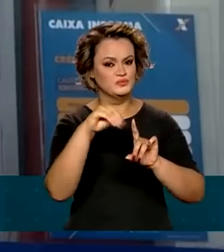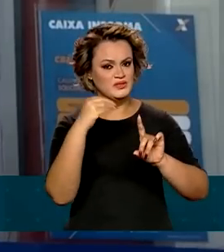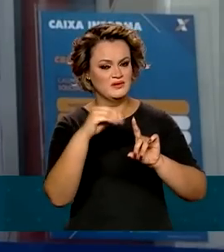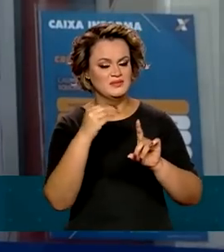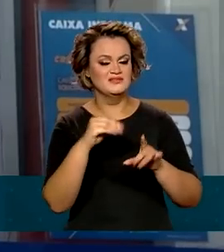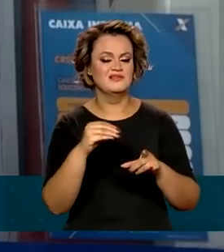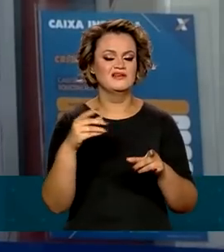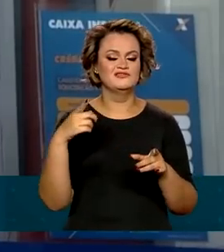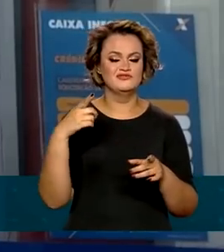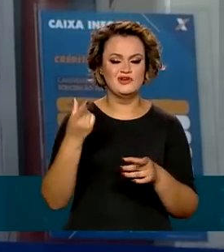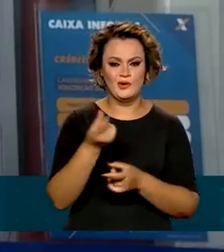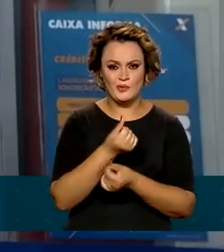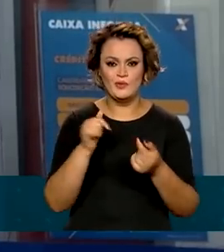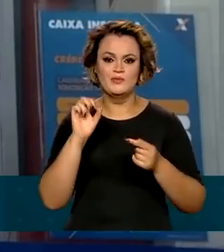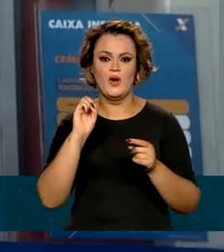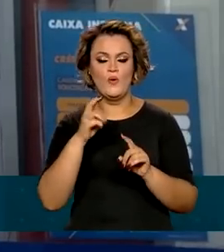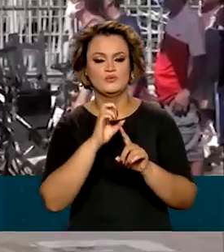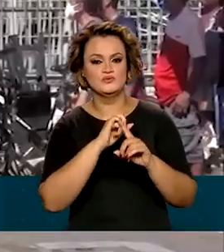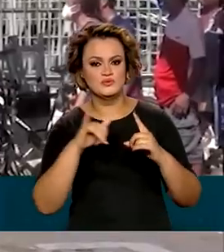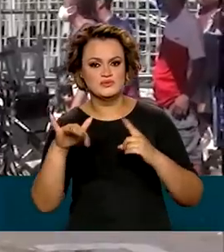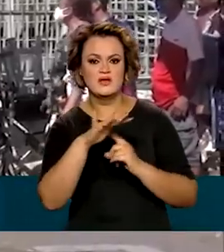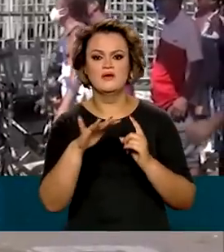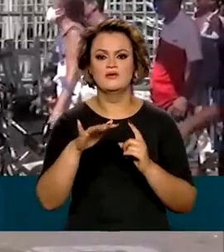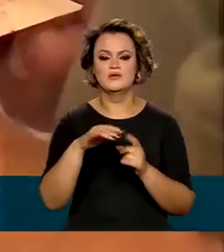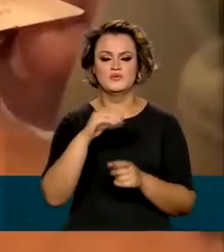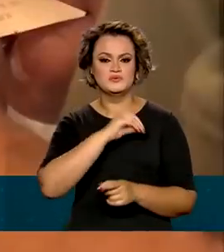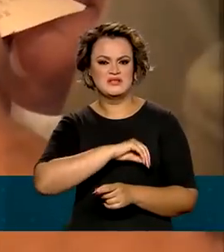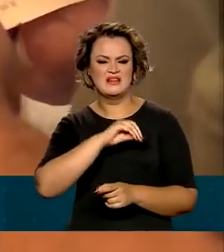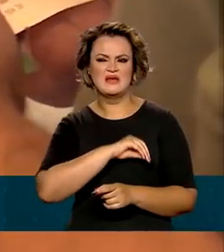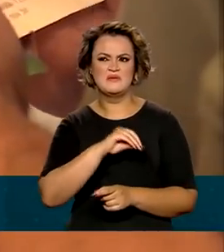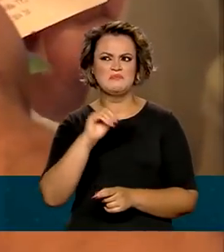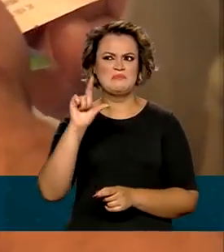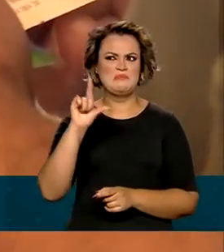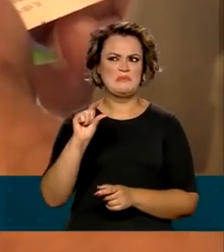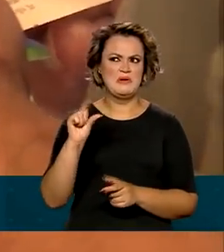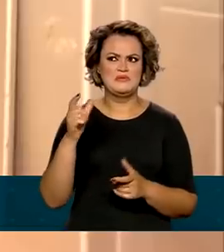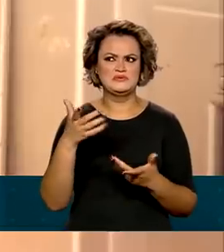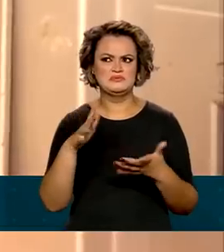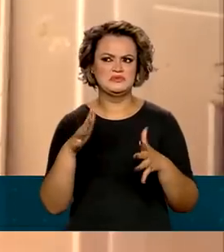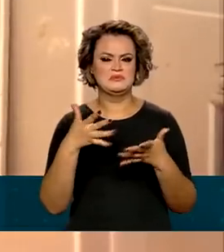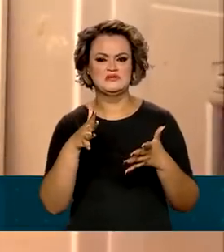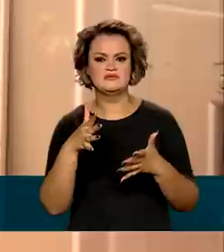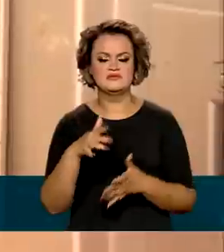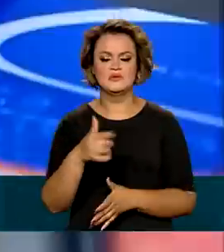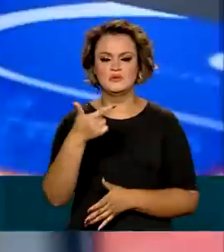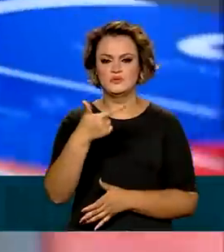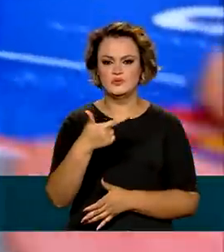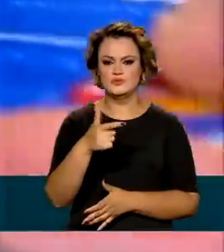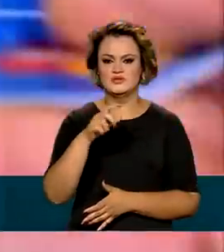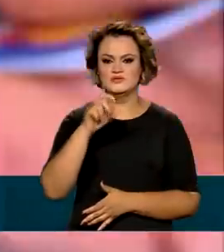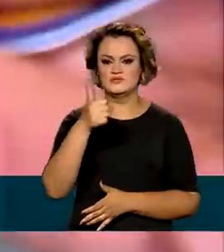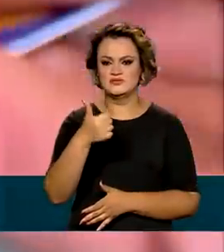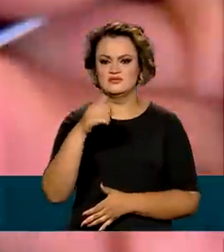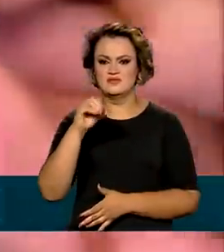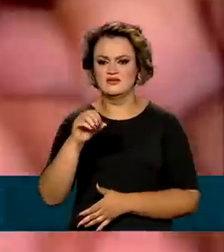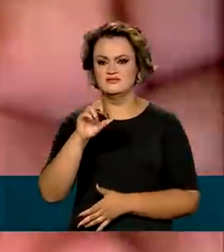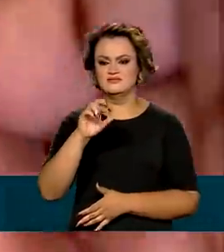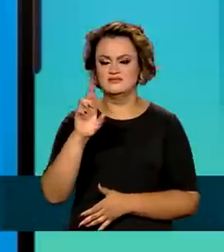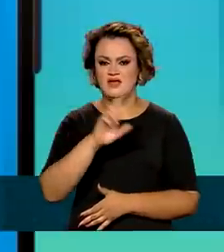vulnerabilidade econômica e social, ou seja, com renda familiar per capita menor que R$ 210